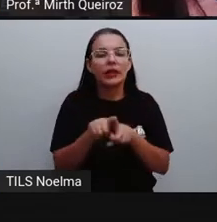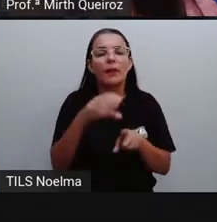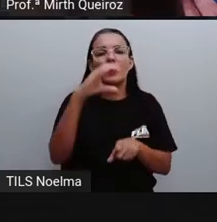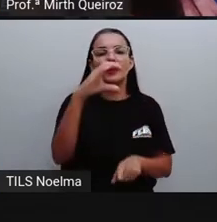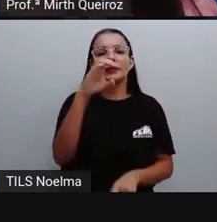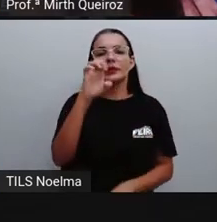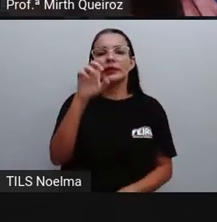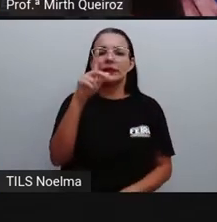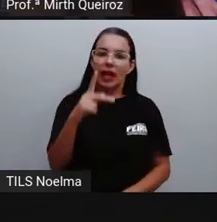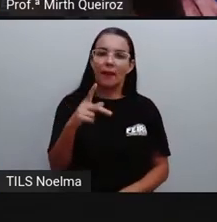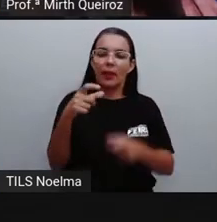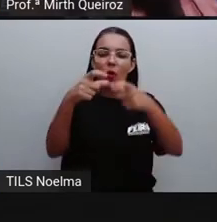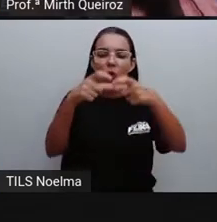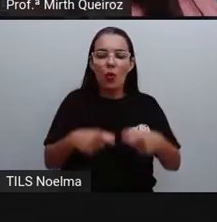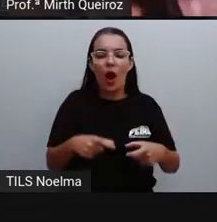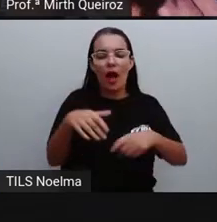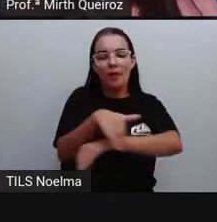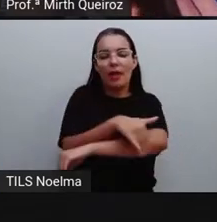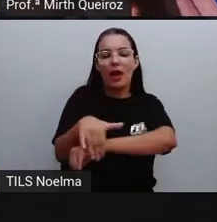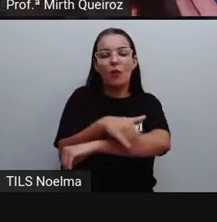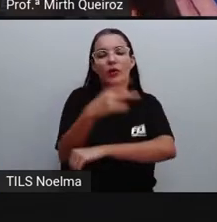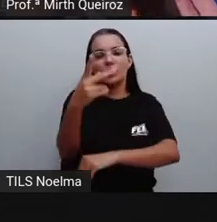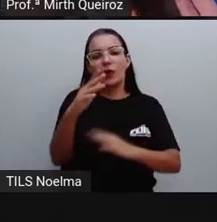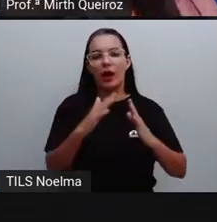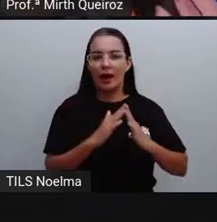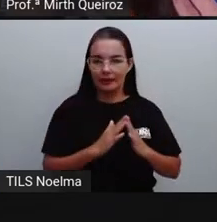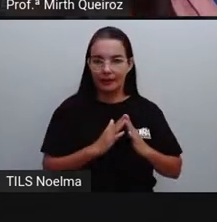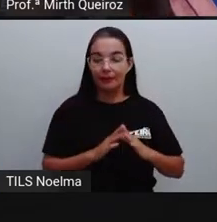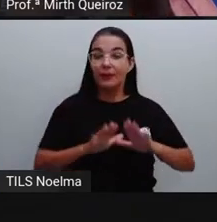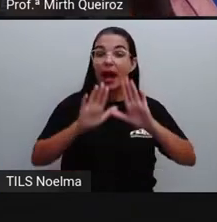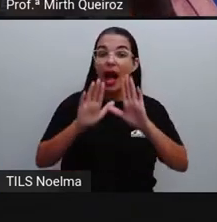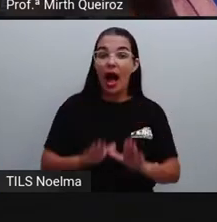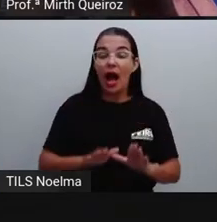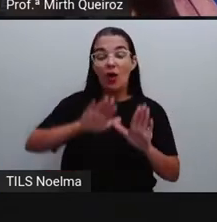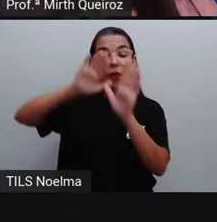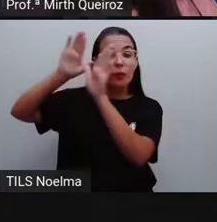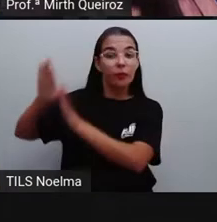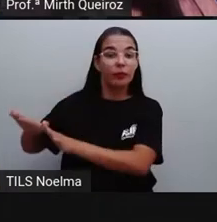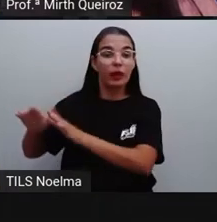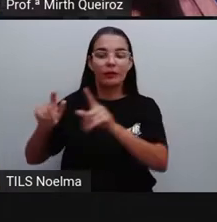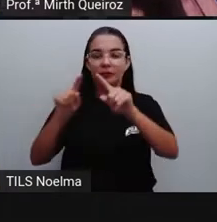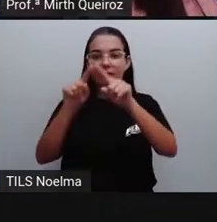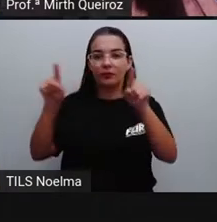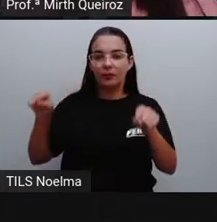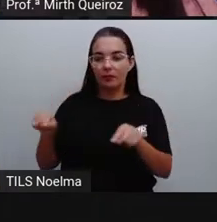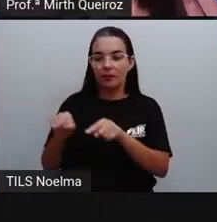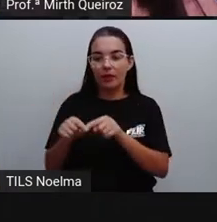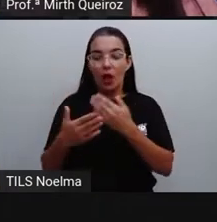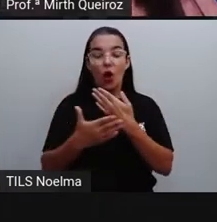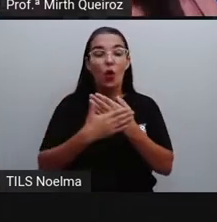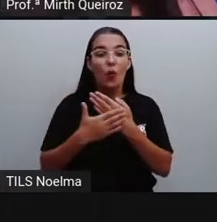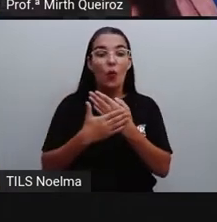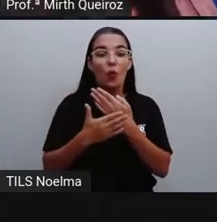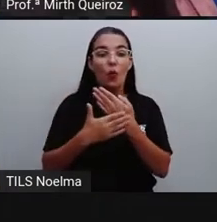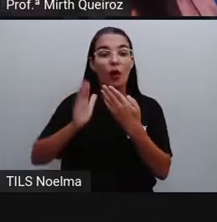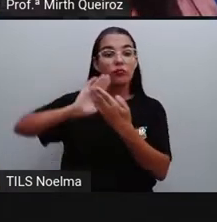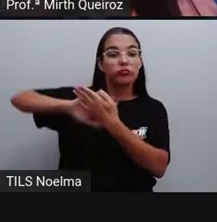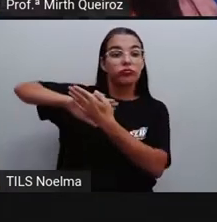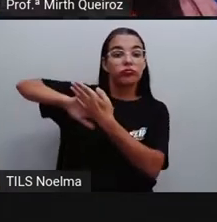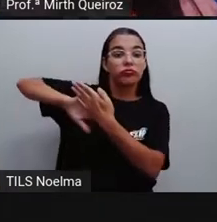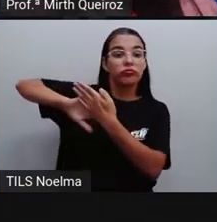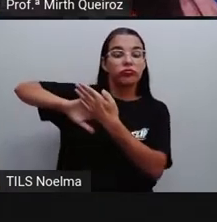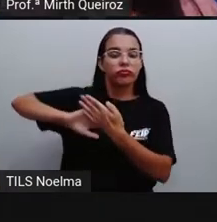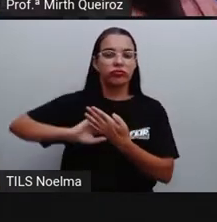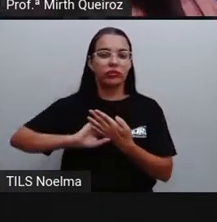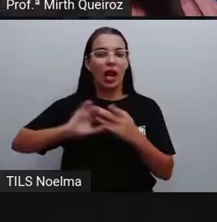de onde você mora. Já no destinatário, o destinatário, a gente deve escrever os dados desse destinatário na frente